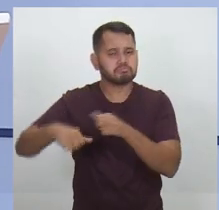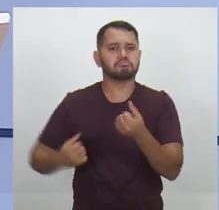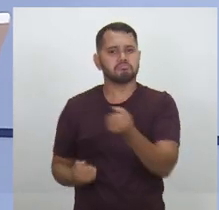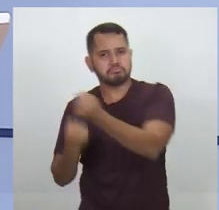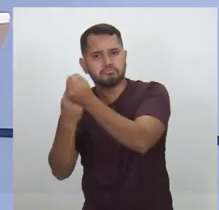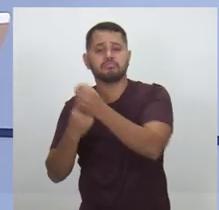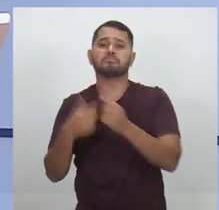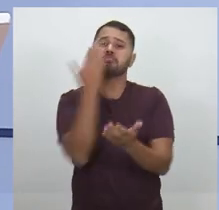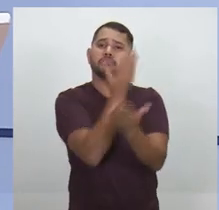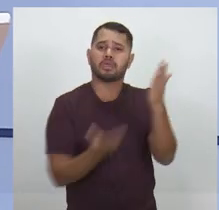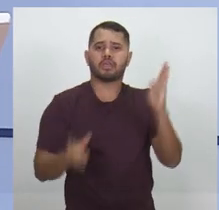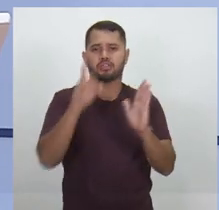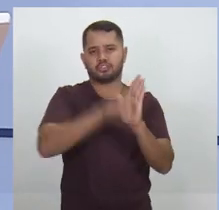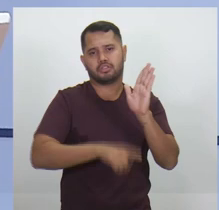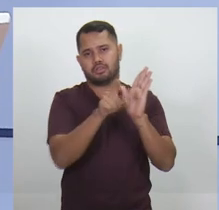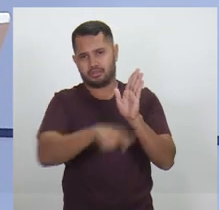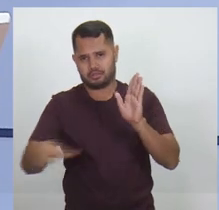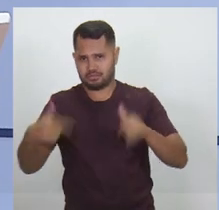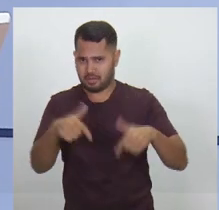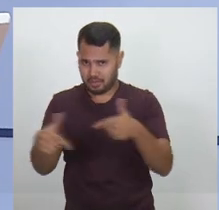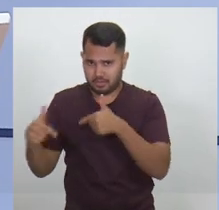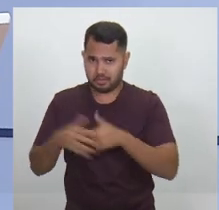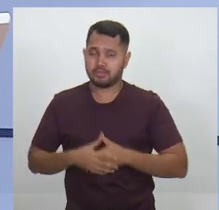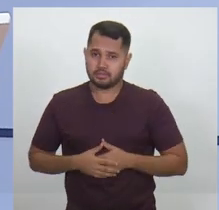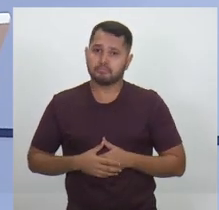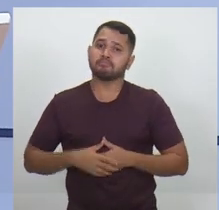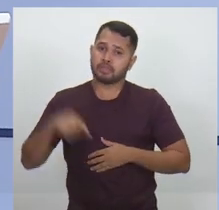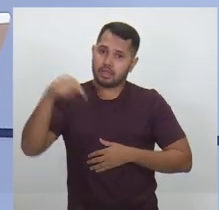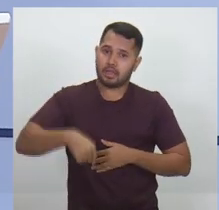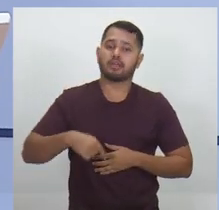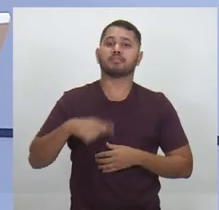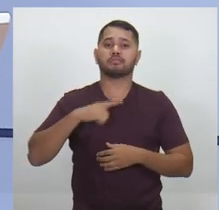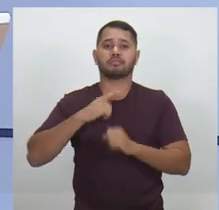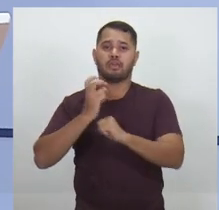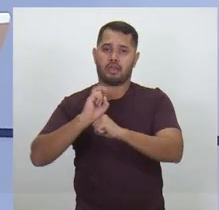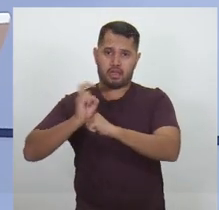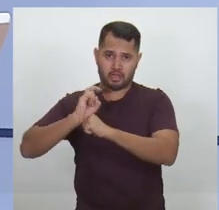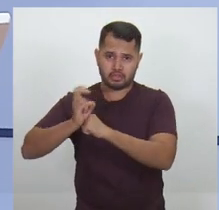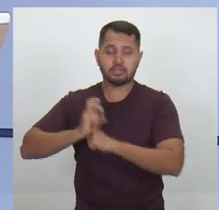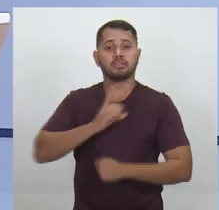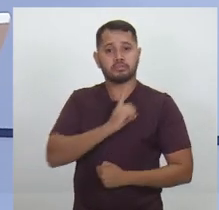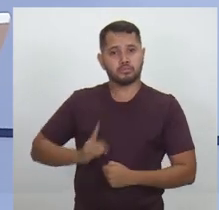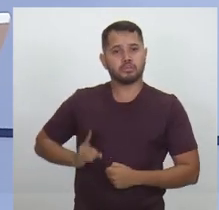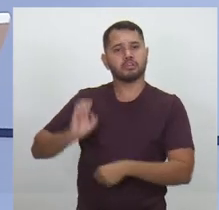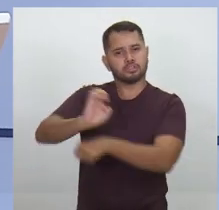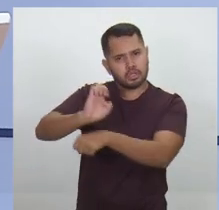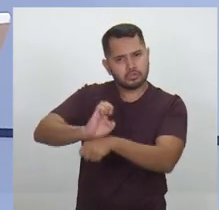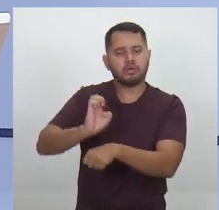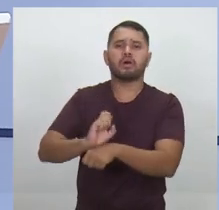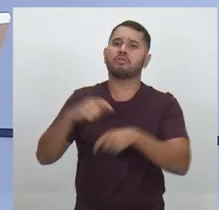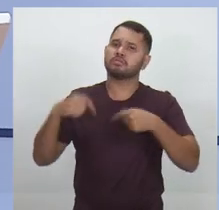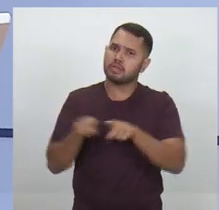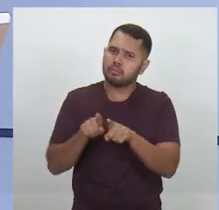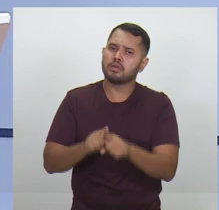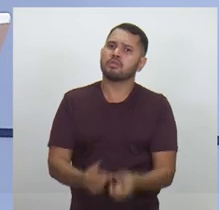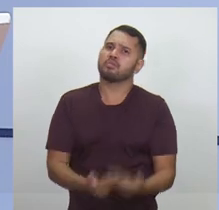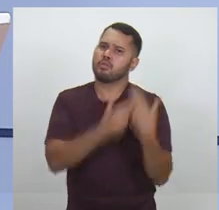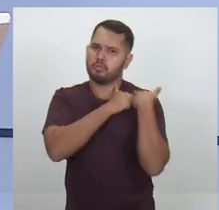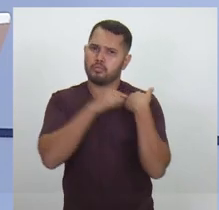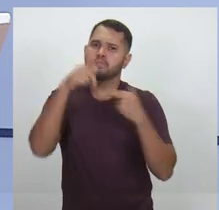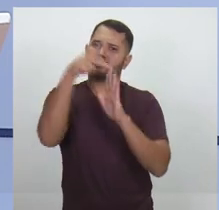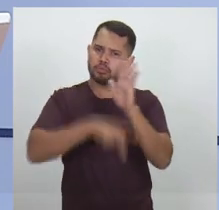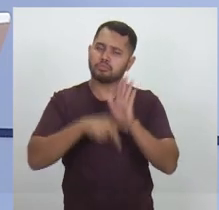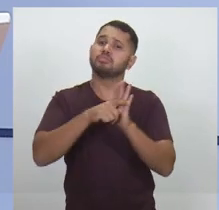tirado o direito dos trabalhadores. Nós precisamos ter aqui na Assembleia Legislativa deputados estaduais que tenham compromisso com esse